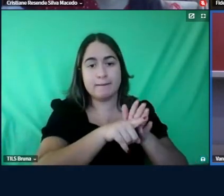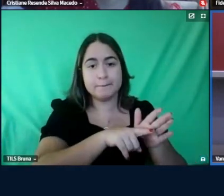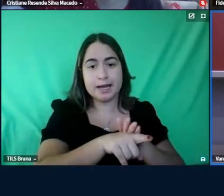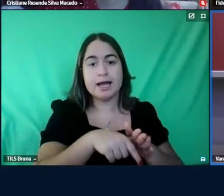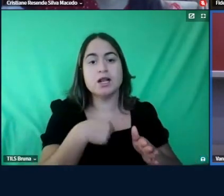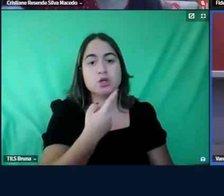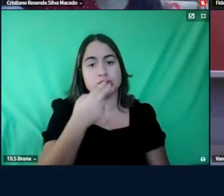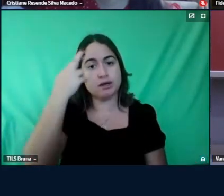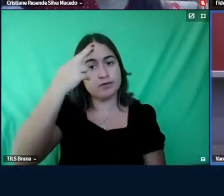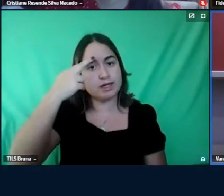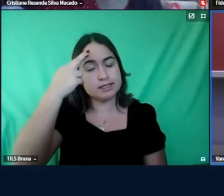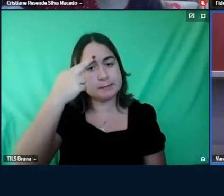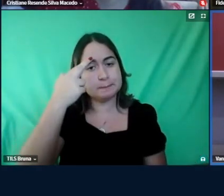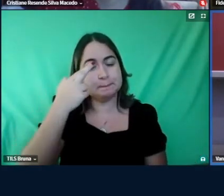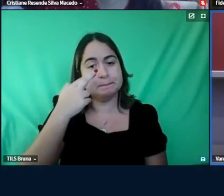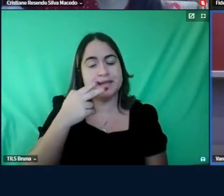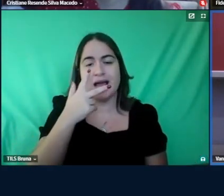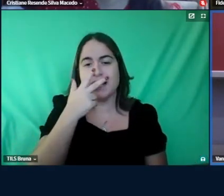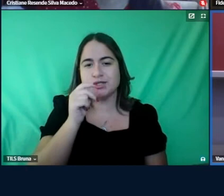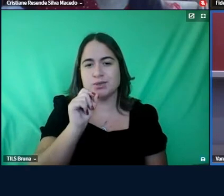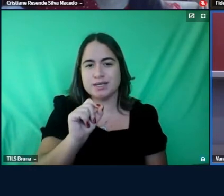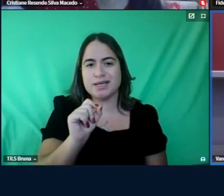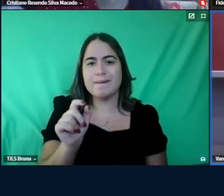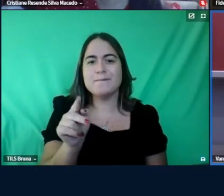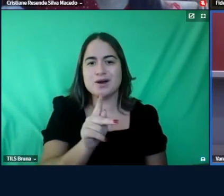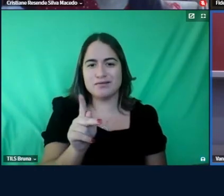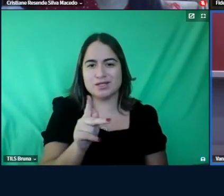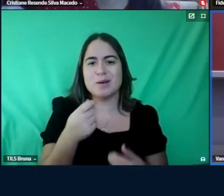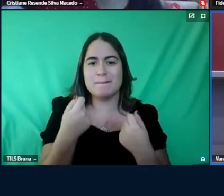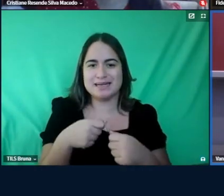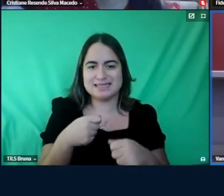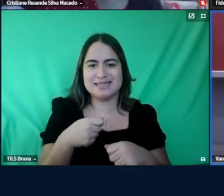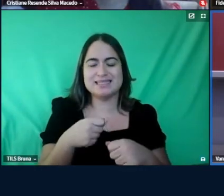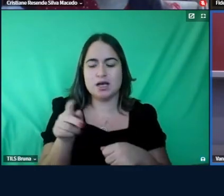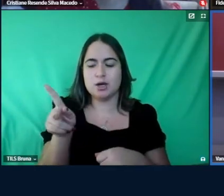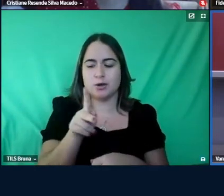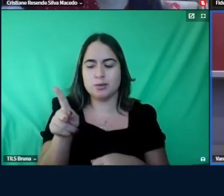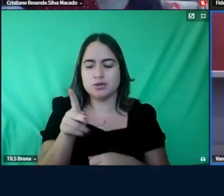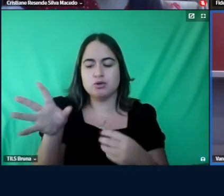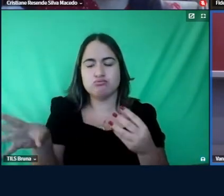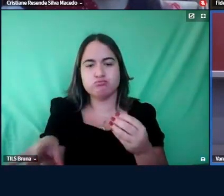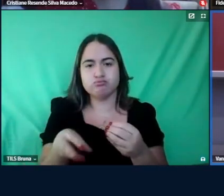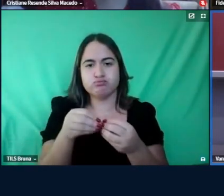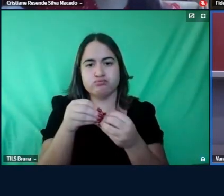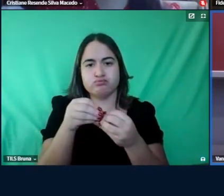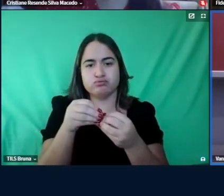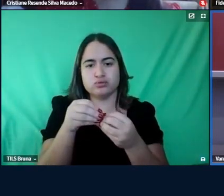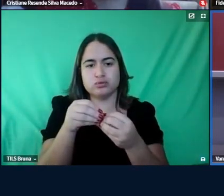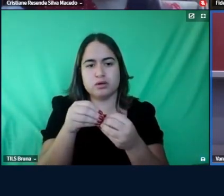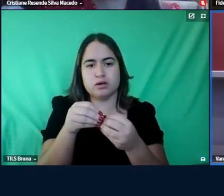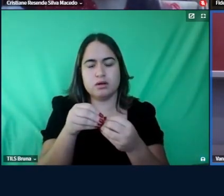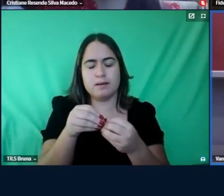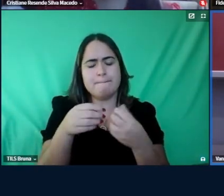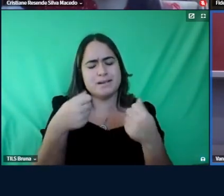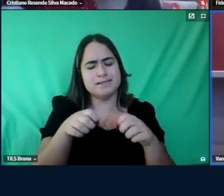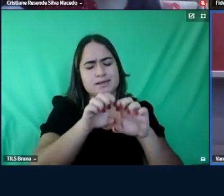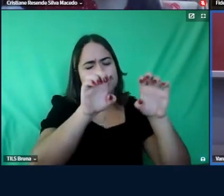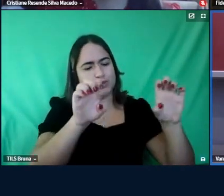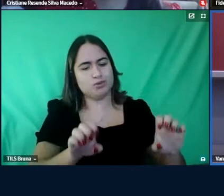pensamento acho que o professor precisa construir junto o professor precisa de modelo porque essa